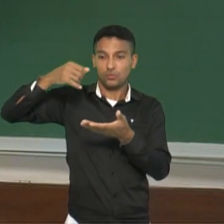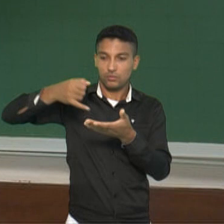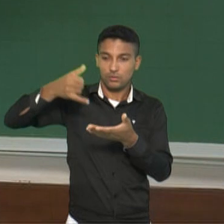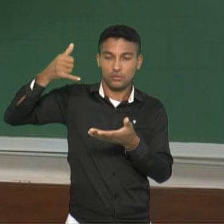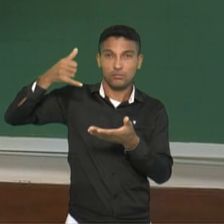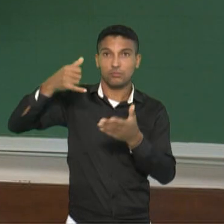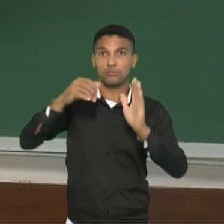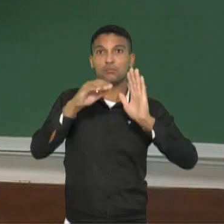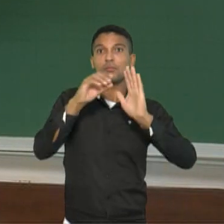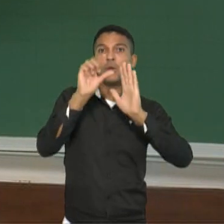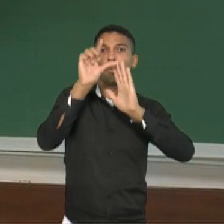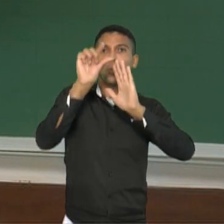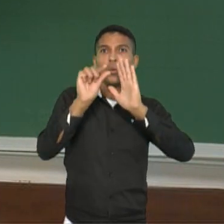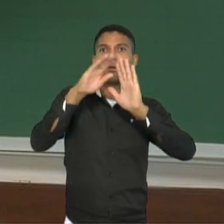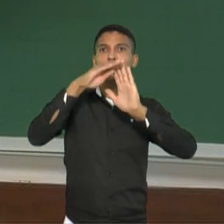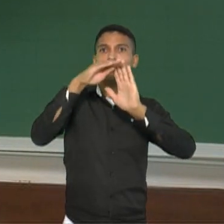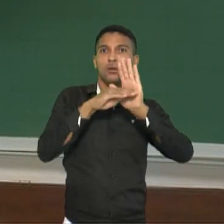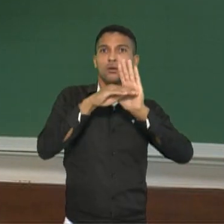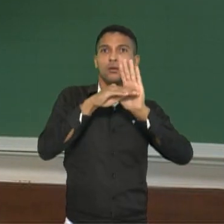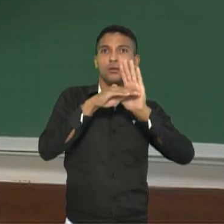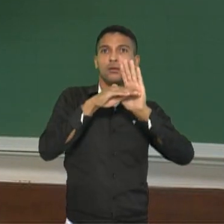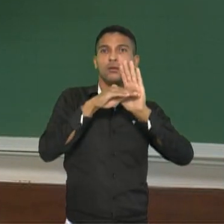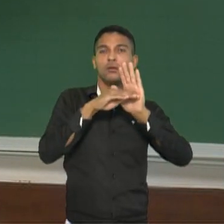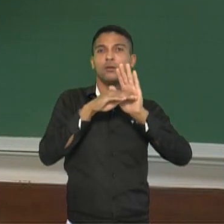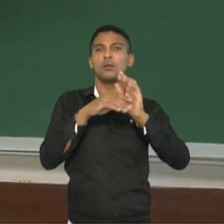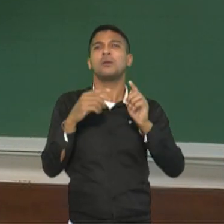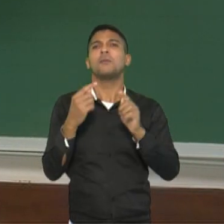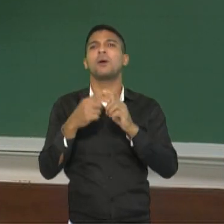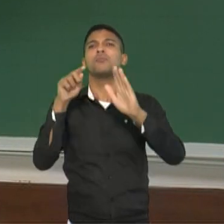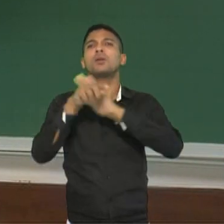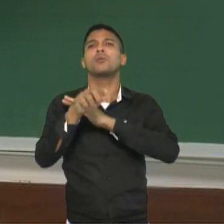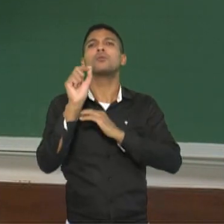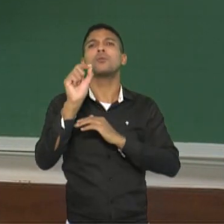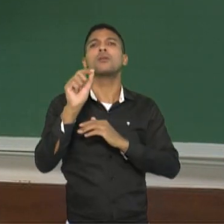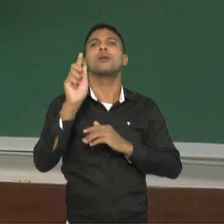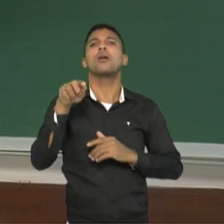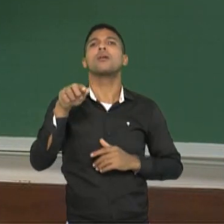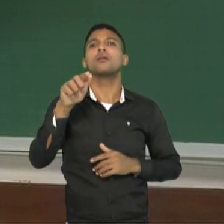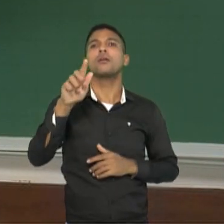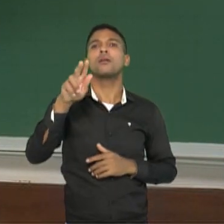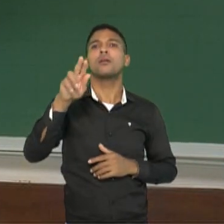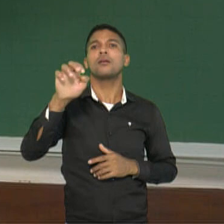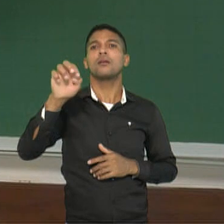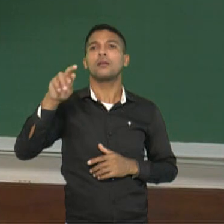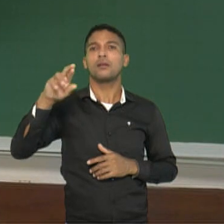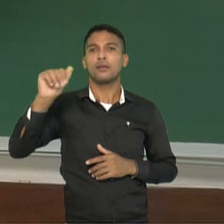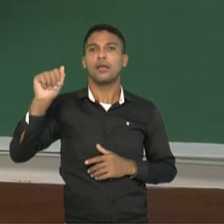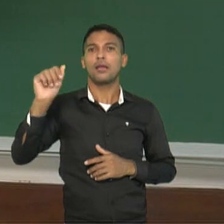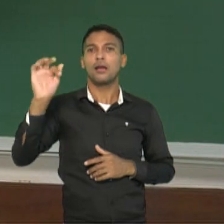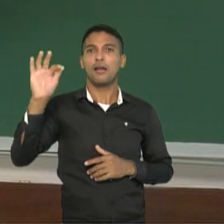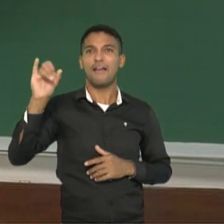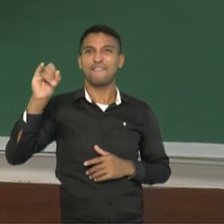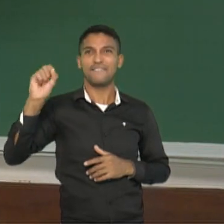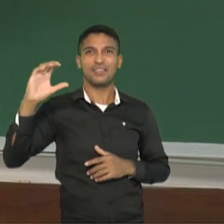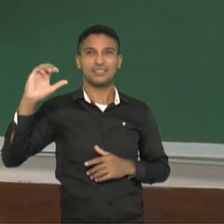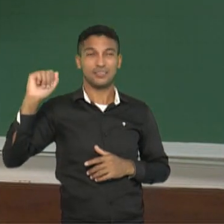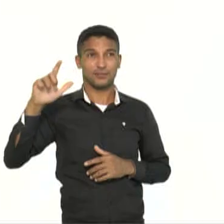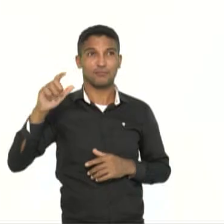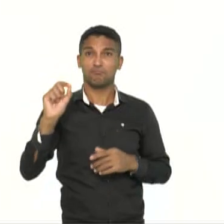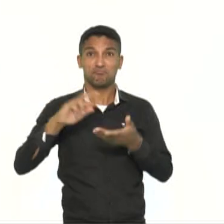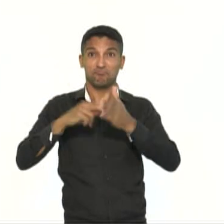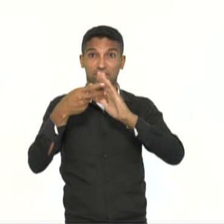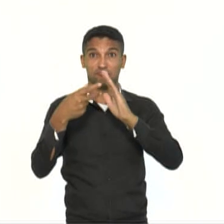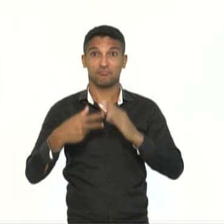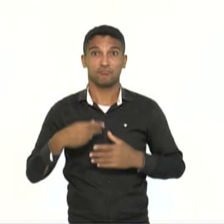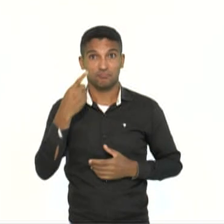a seguinte para vocês, o que é a guerra fiscal? Essa é a pergunta, o que é a guerra fiscal? Letra A,